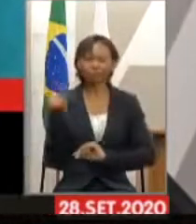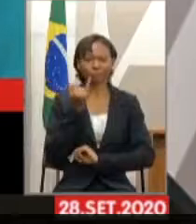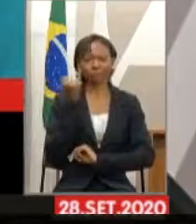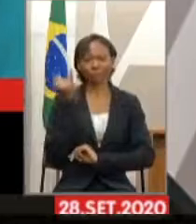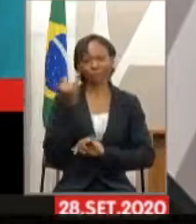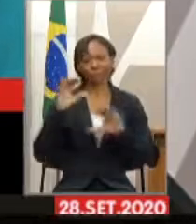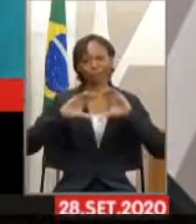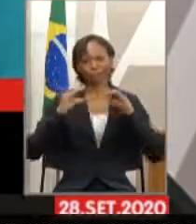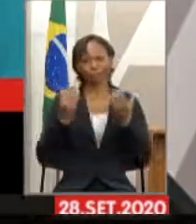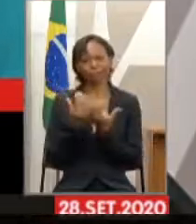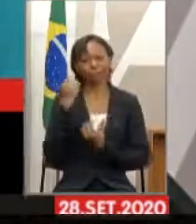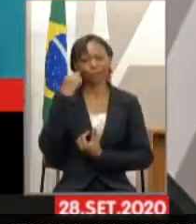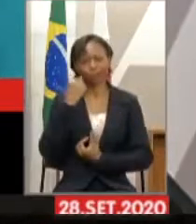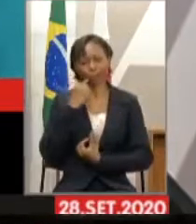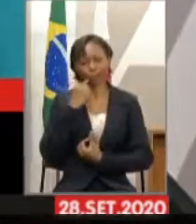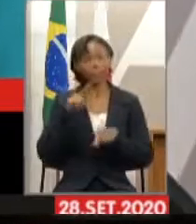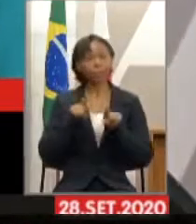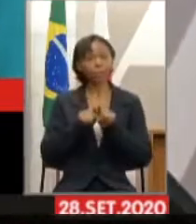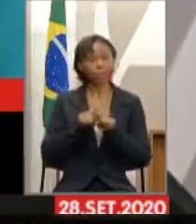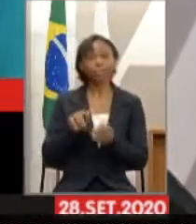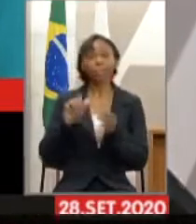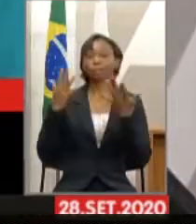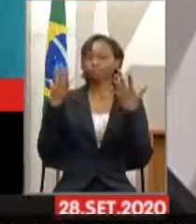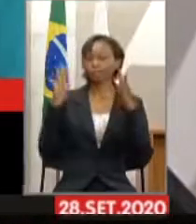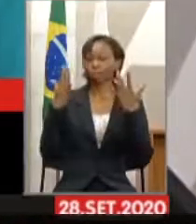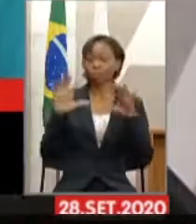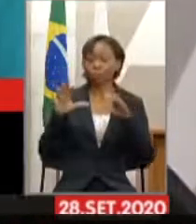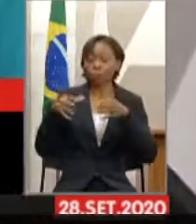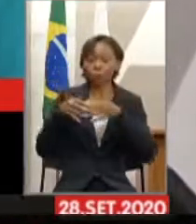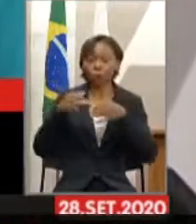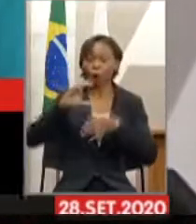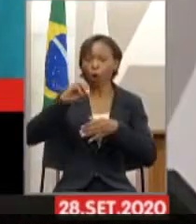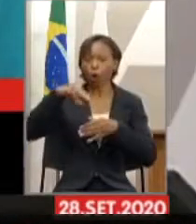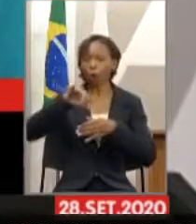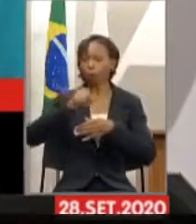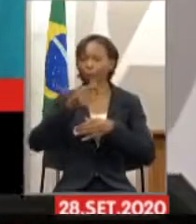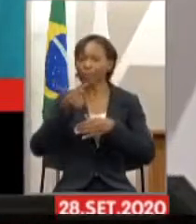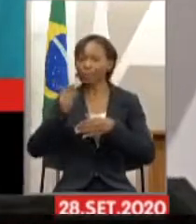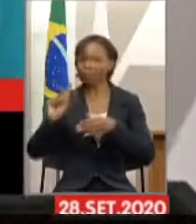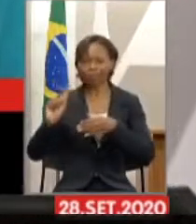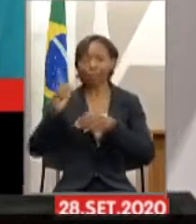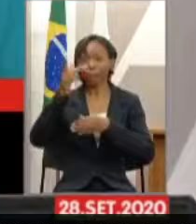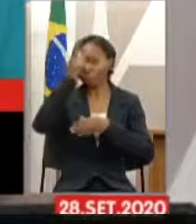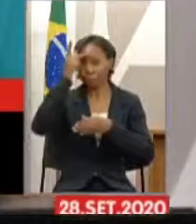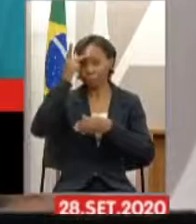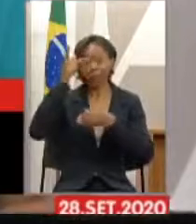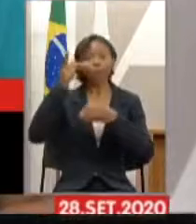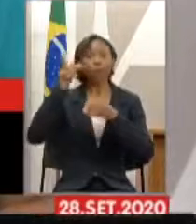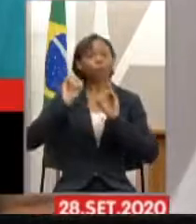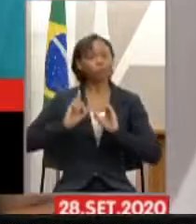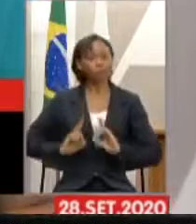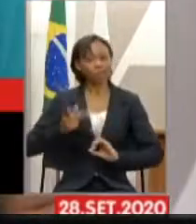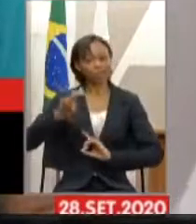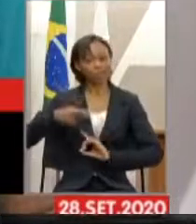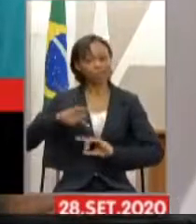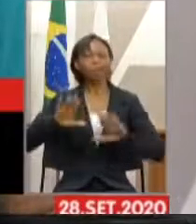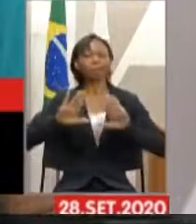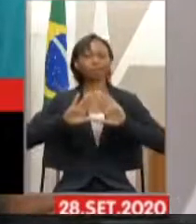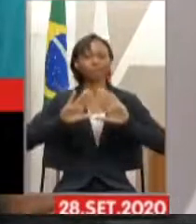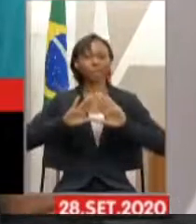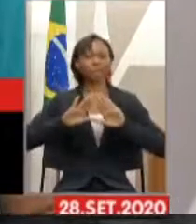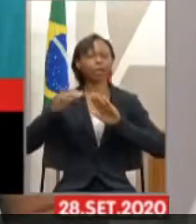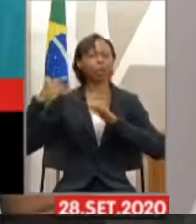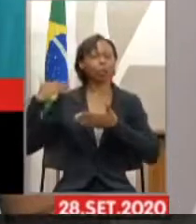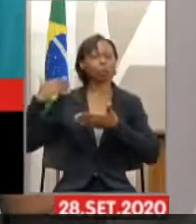homenagear a Comissão de Pessoa com Deficiência da Assembleia pelo belíssimo trabalho que vem desenvolvendo ao longo desses anos.